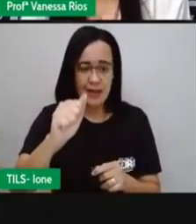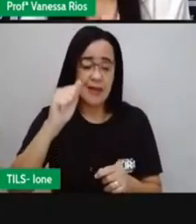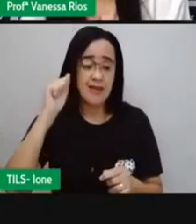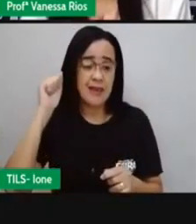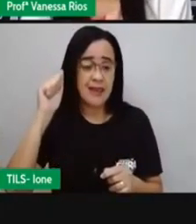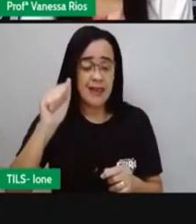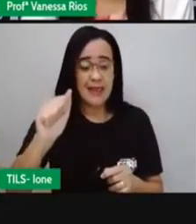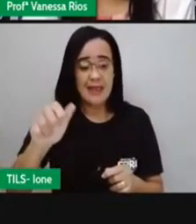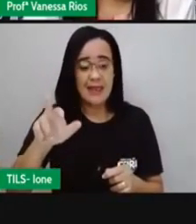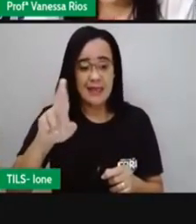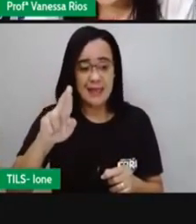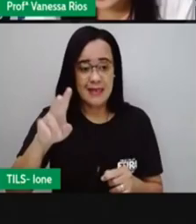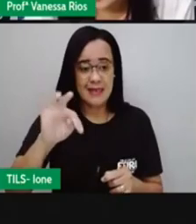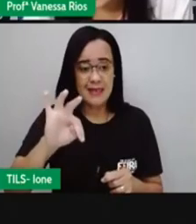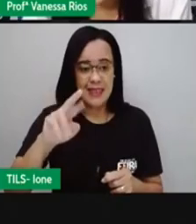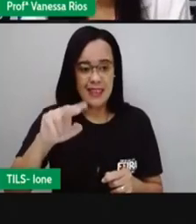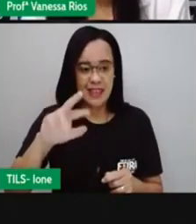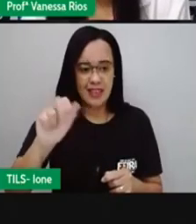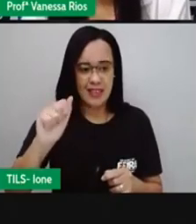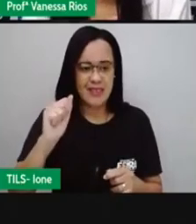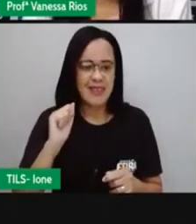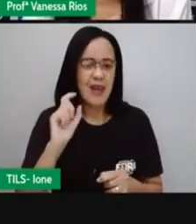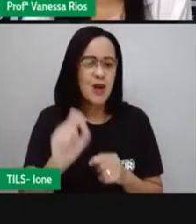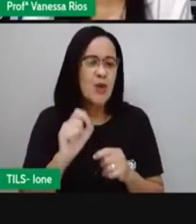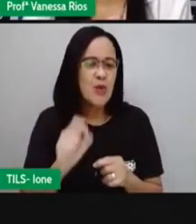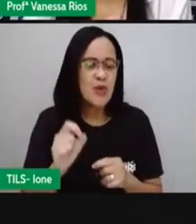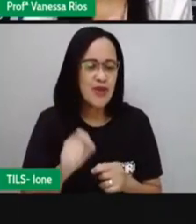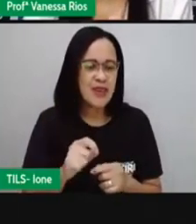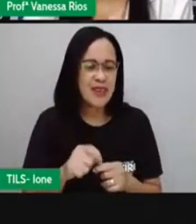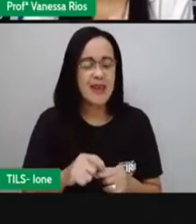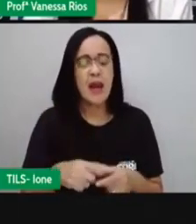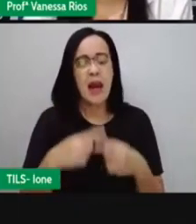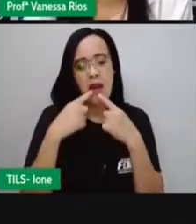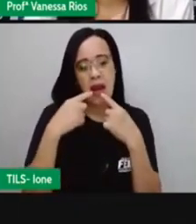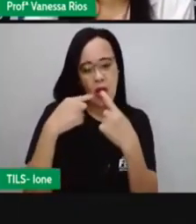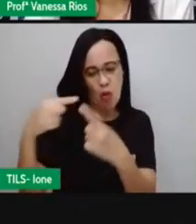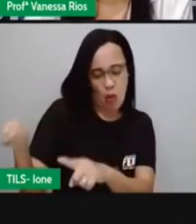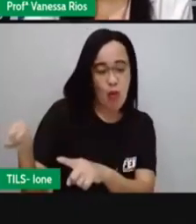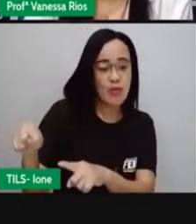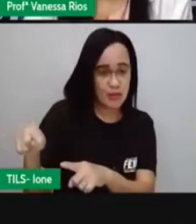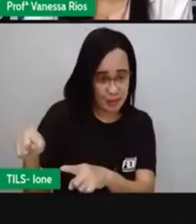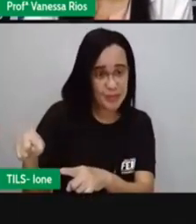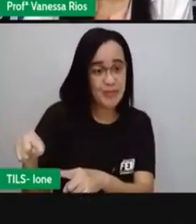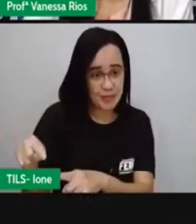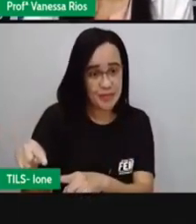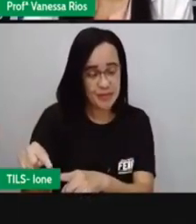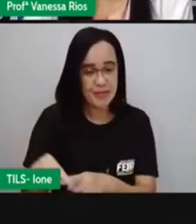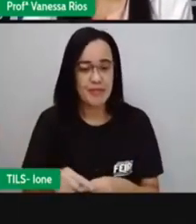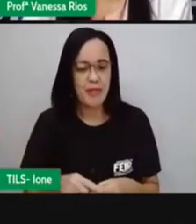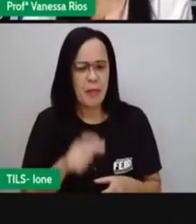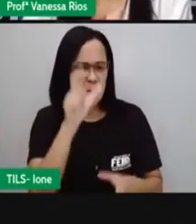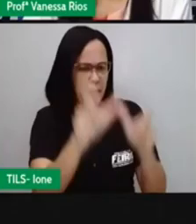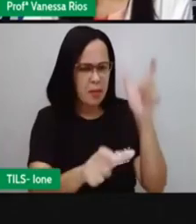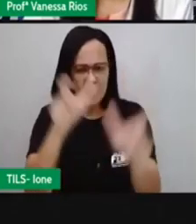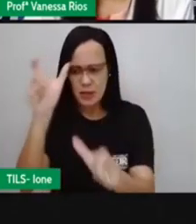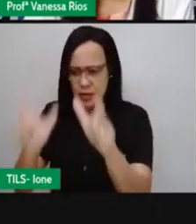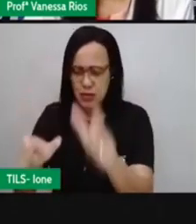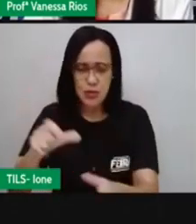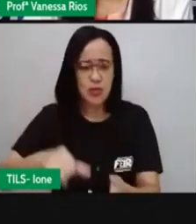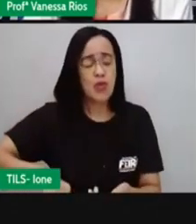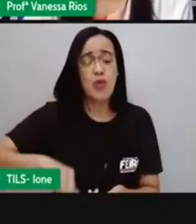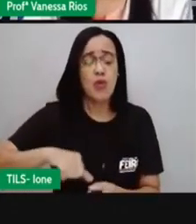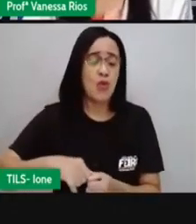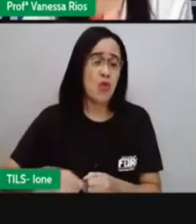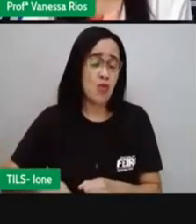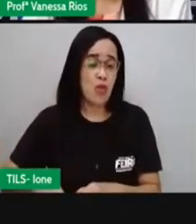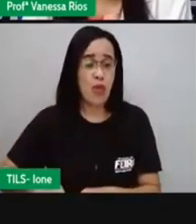refere à crítica. Seja a pessoa, seja a entidade, seja a costumes. Outra característica